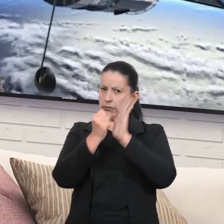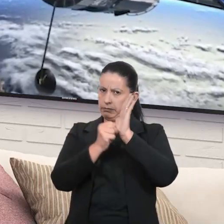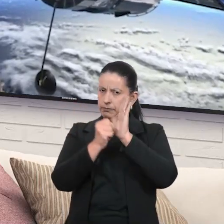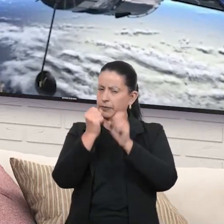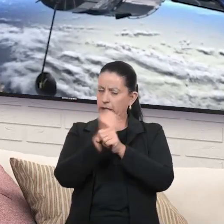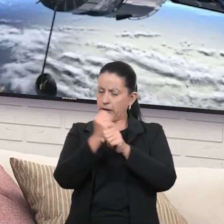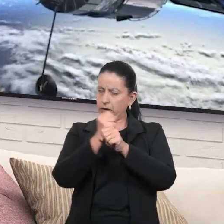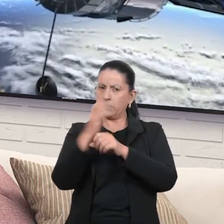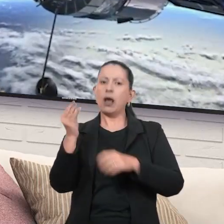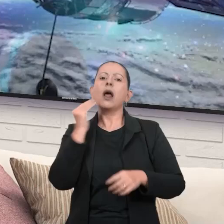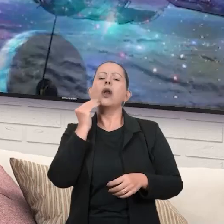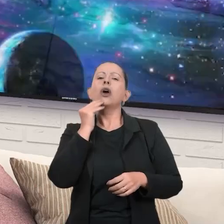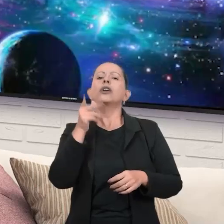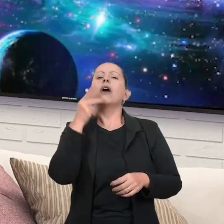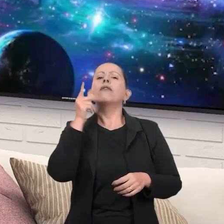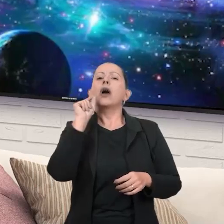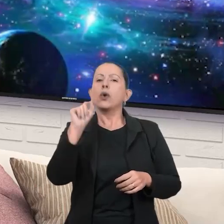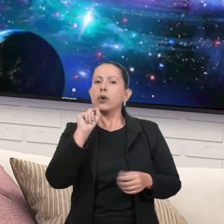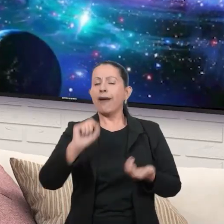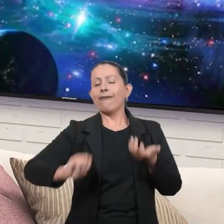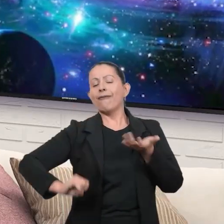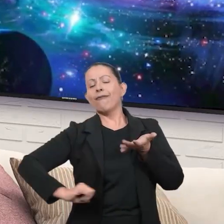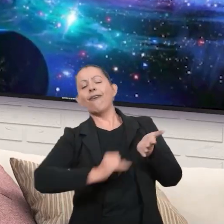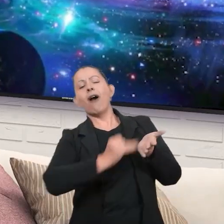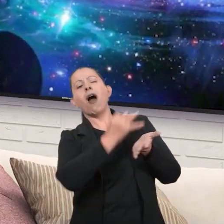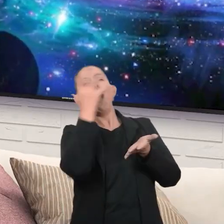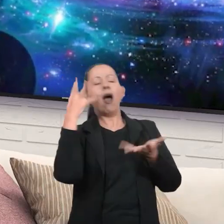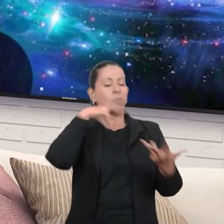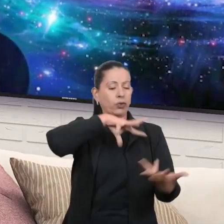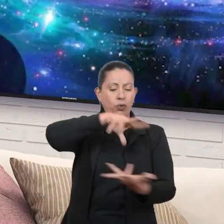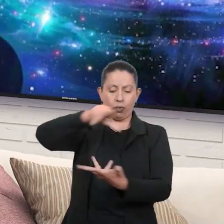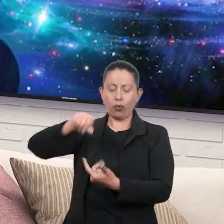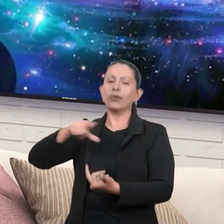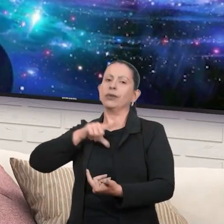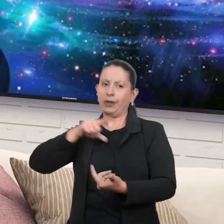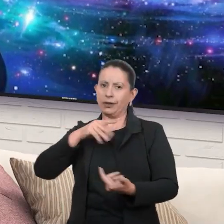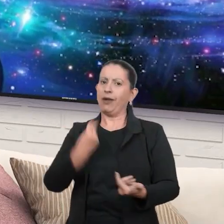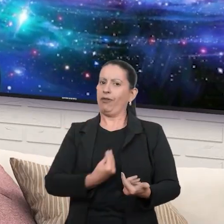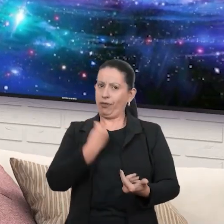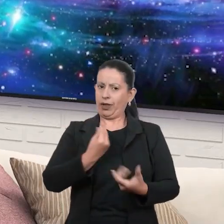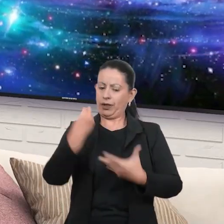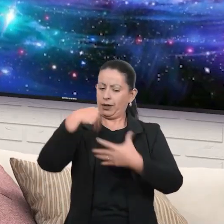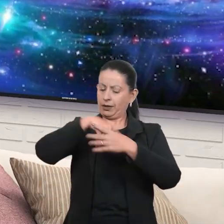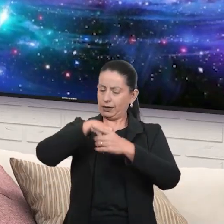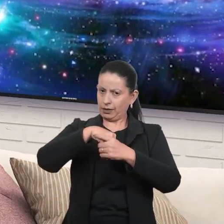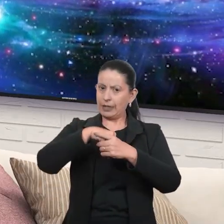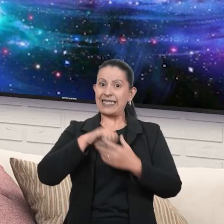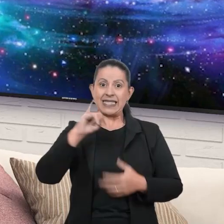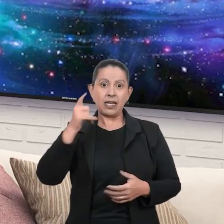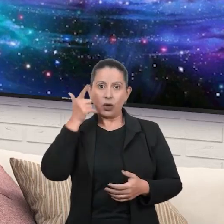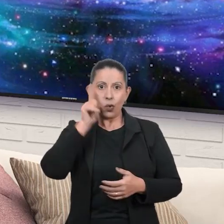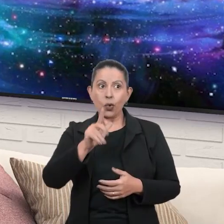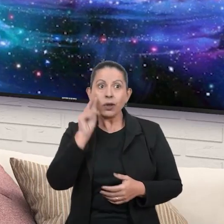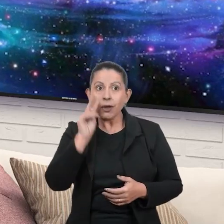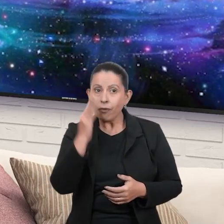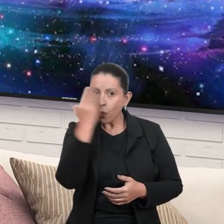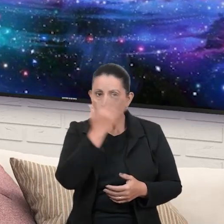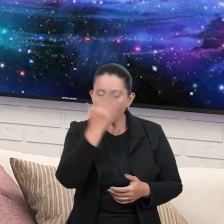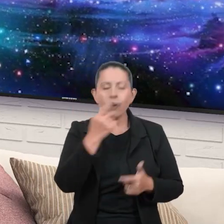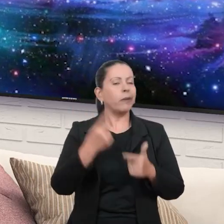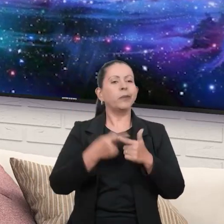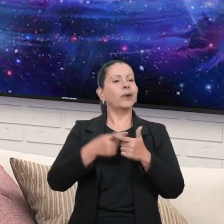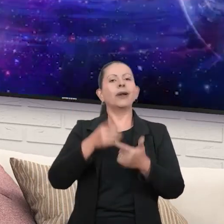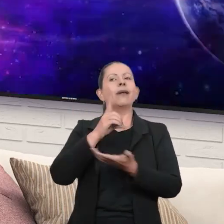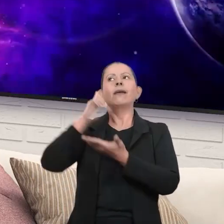A lógica nos diz que são muitos os mundos habitados. E se ainda não conseguimos ver nenhum, é porque